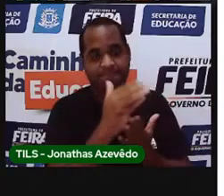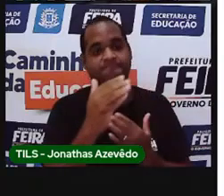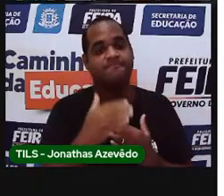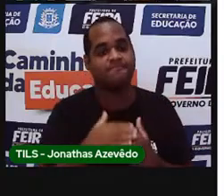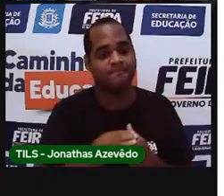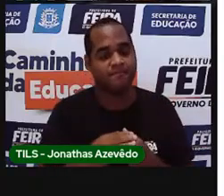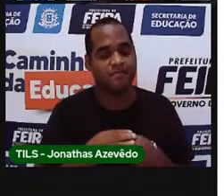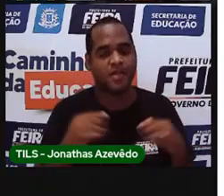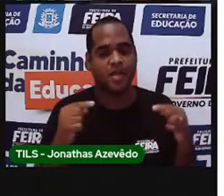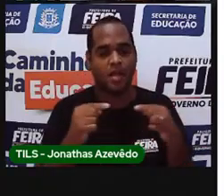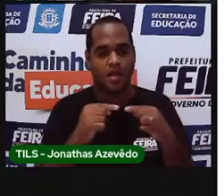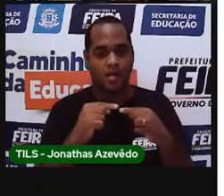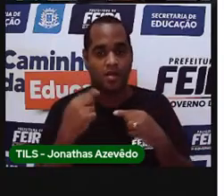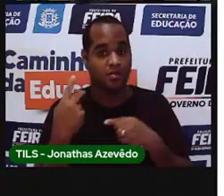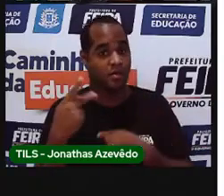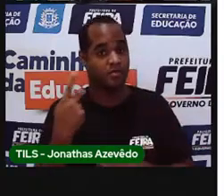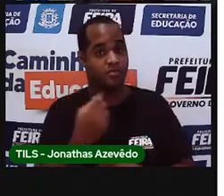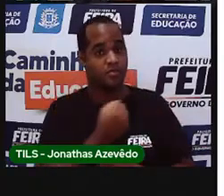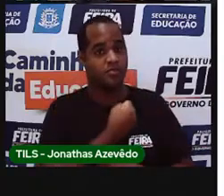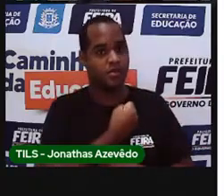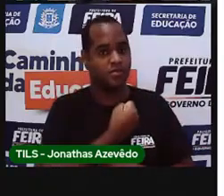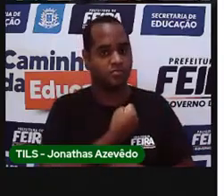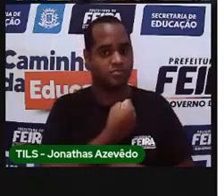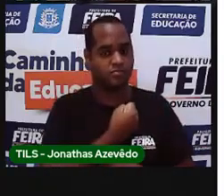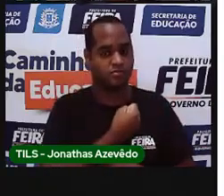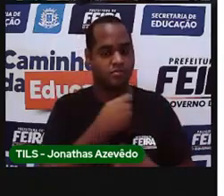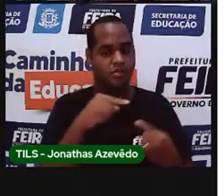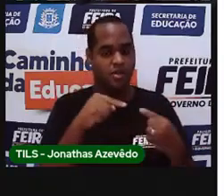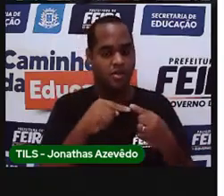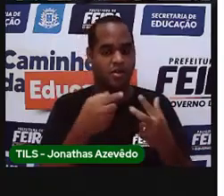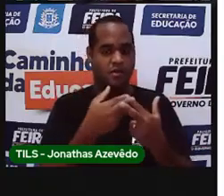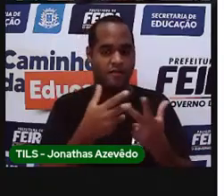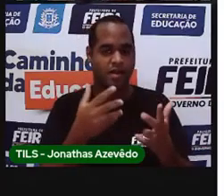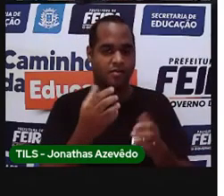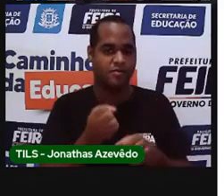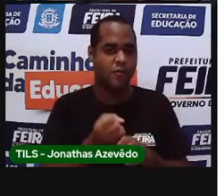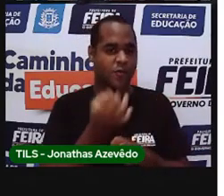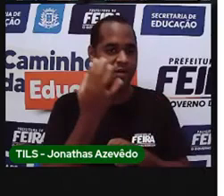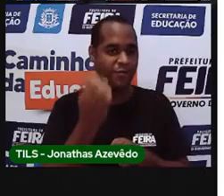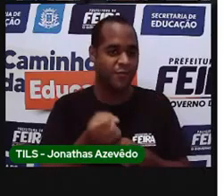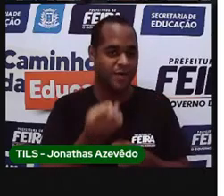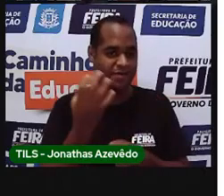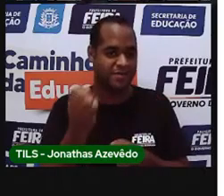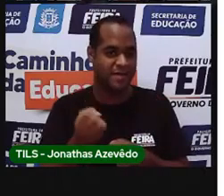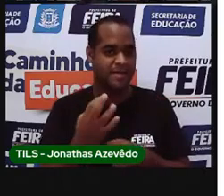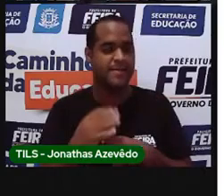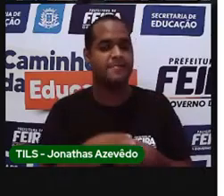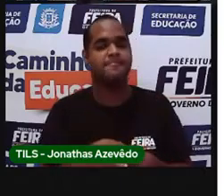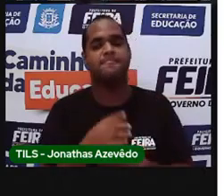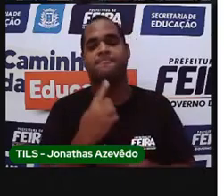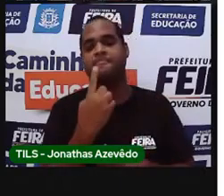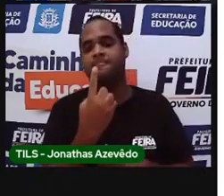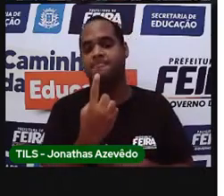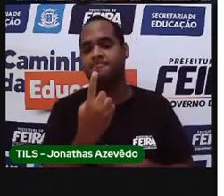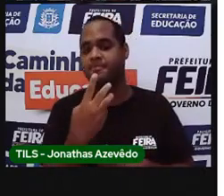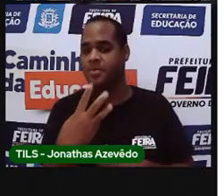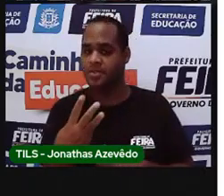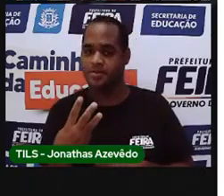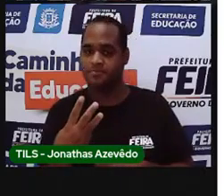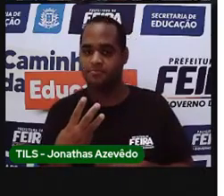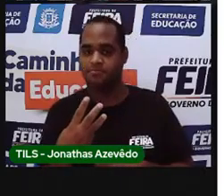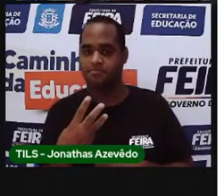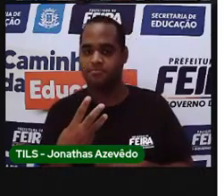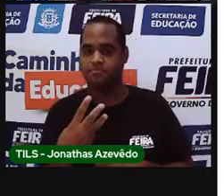numerais que indicavam a quantidade. Um e três.